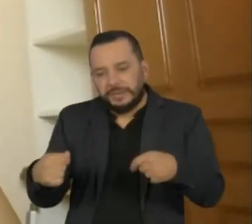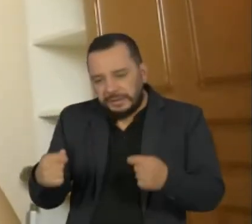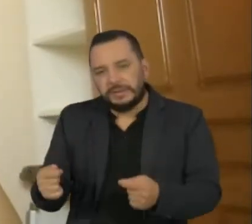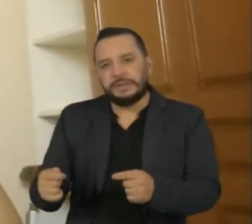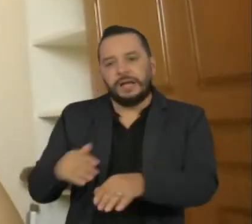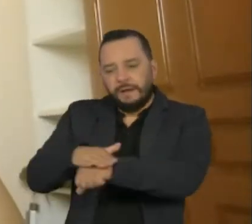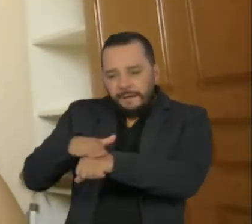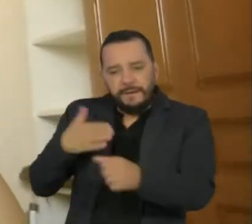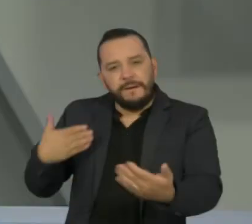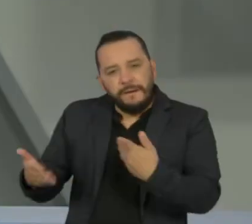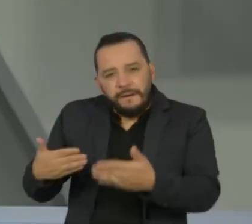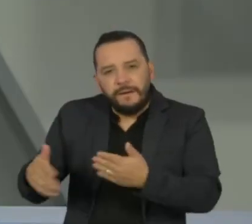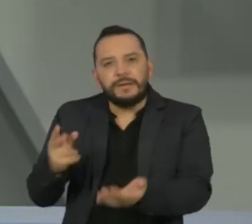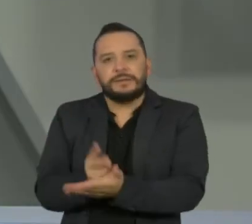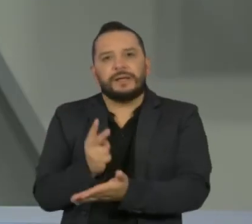muita conversa.